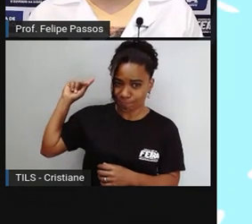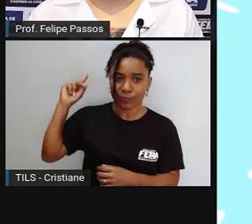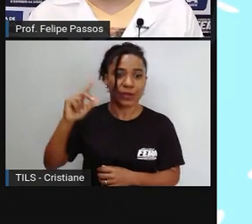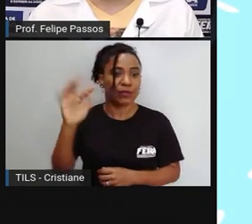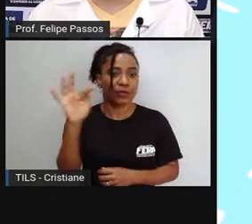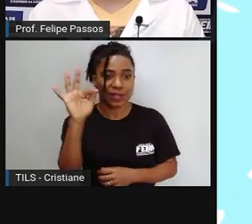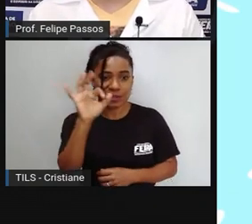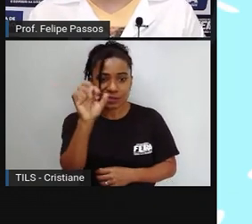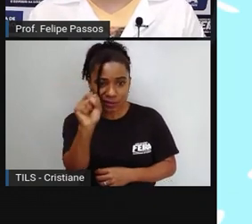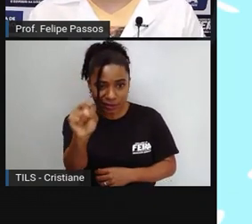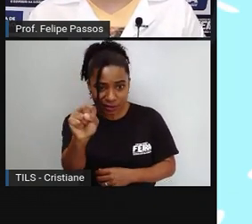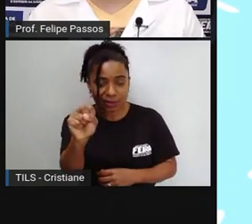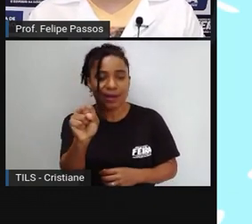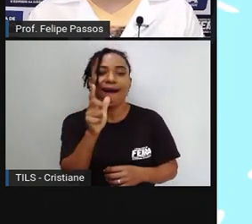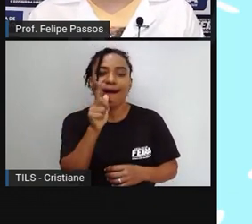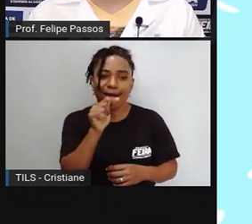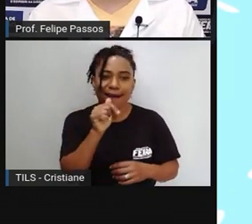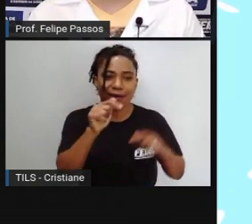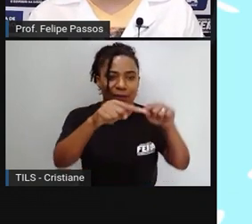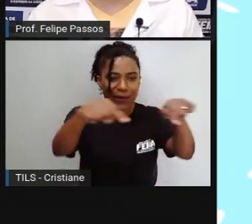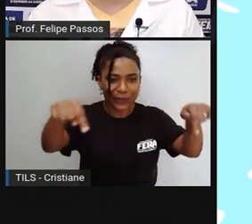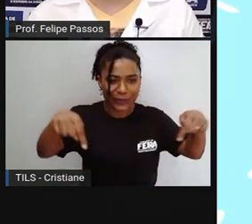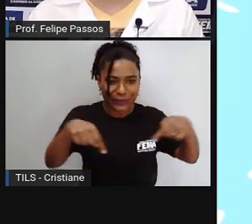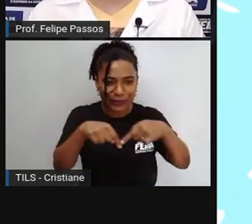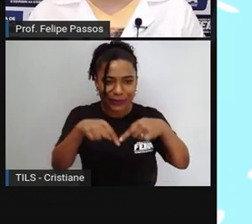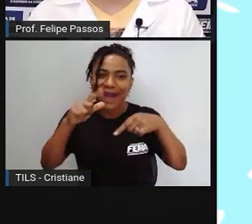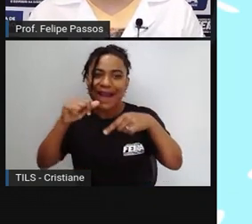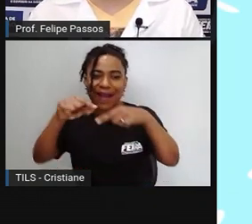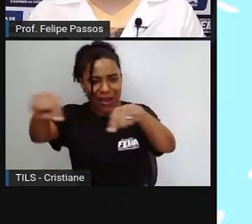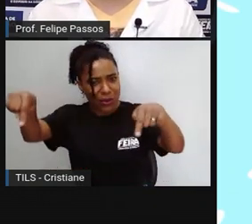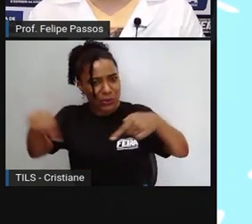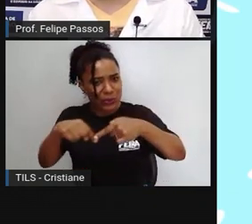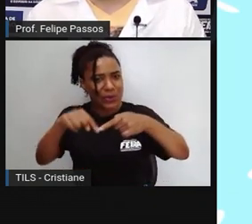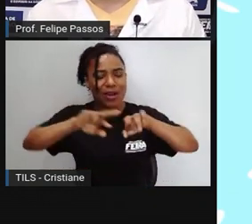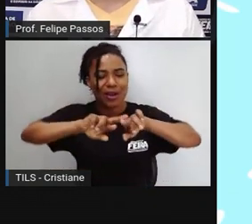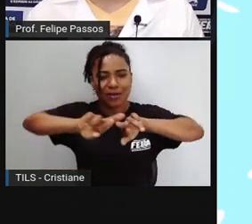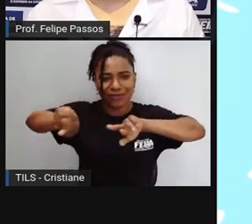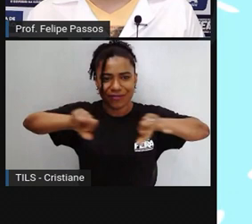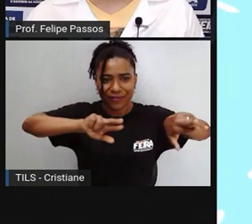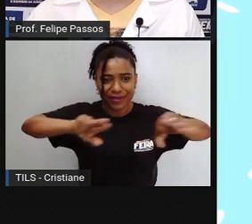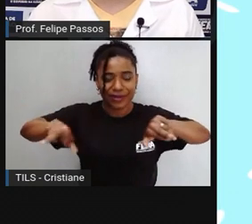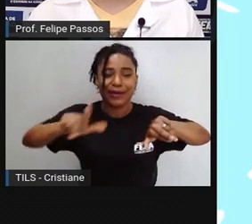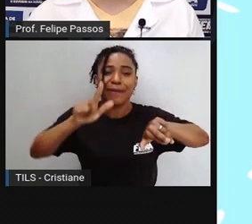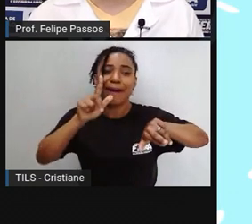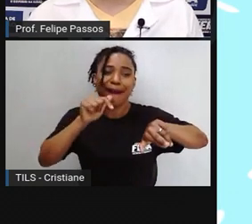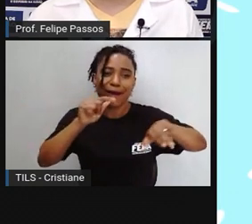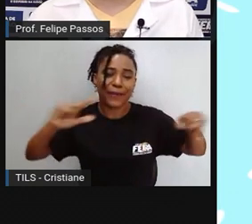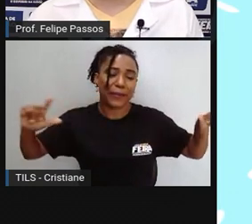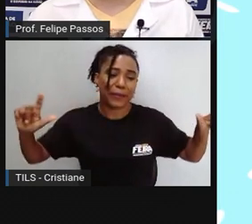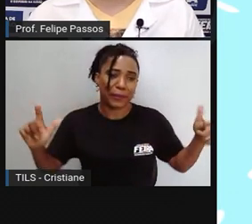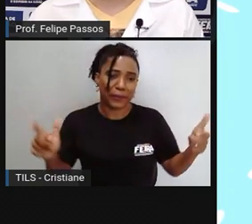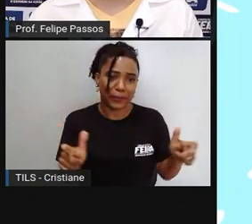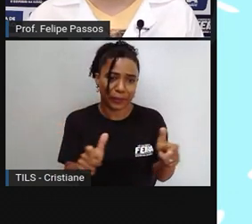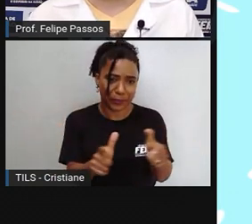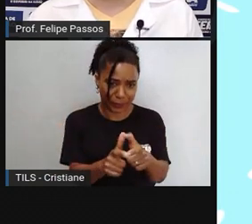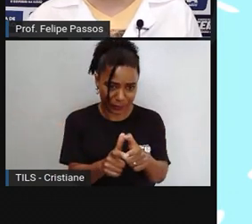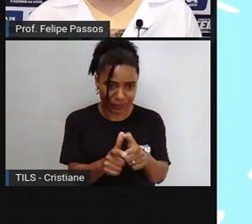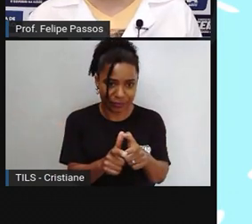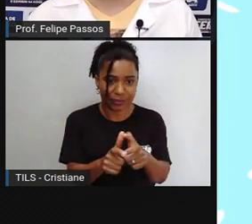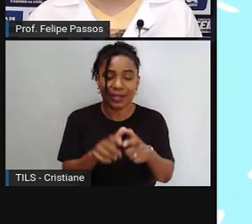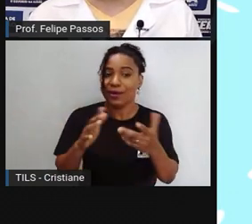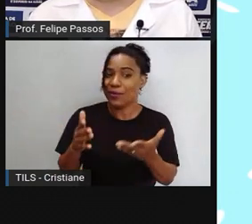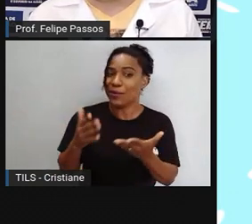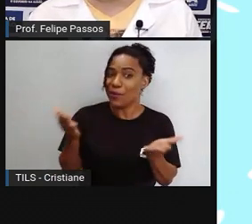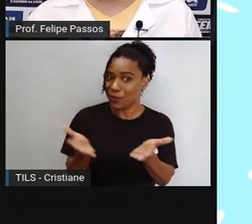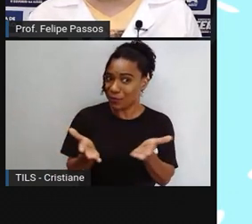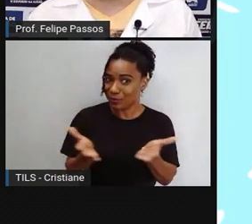bem úmido e hoje em dia a gente foi perdendo grande parte desse ambiente. Para conhecer mais sobre esse assunto, eu tenho um convidado super